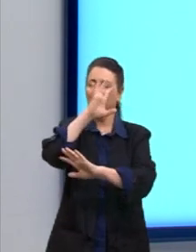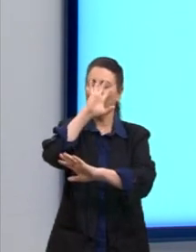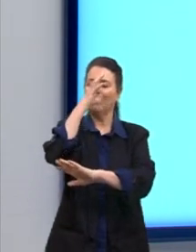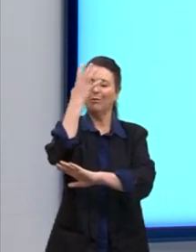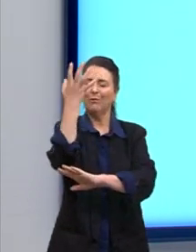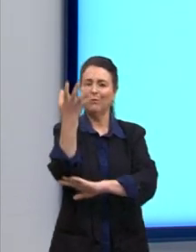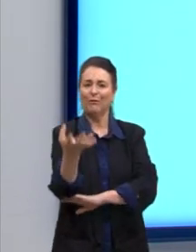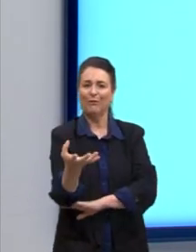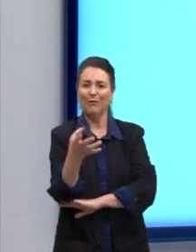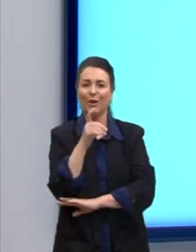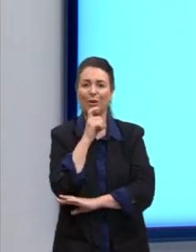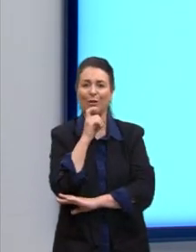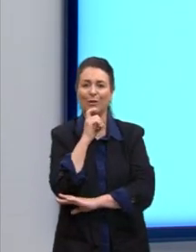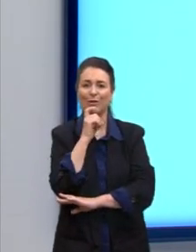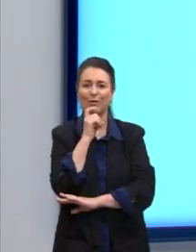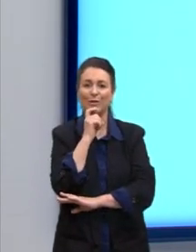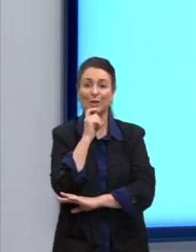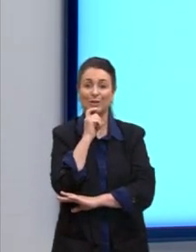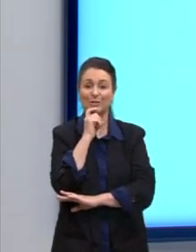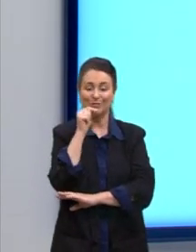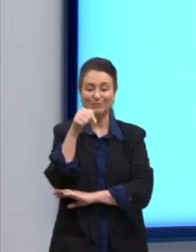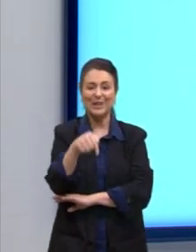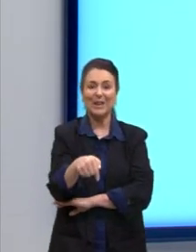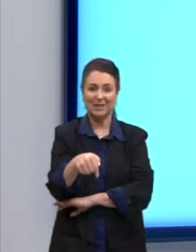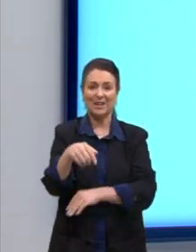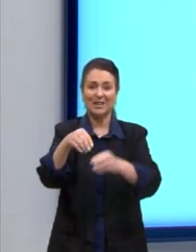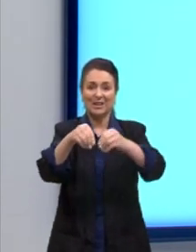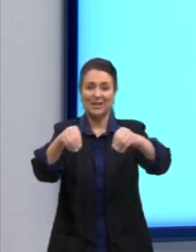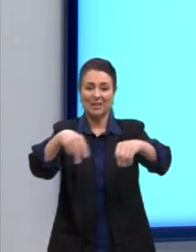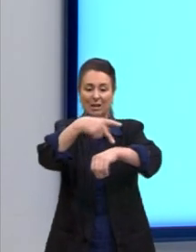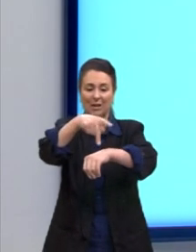tirando o verde da nossa terra, tá?